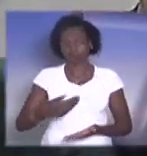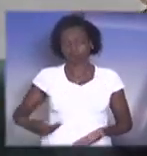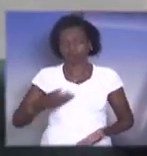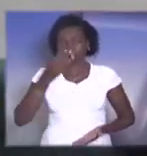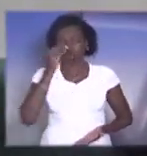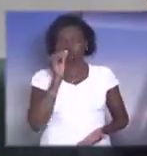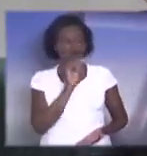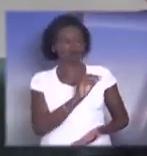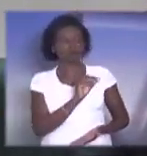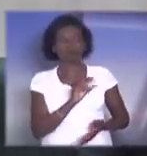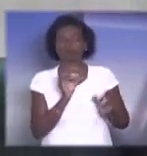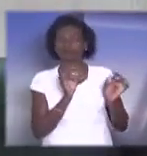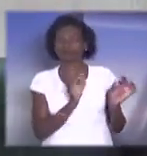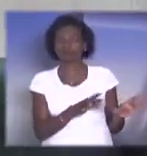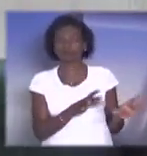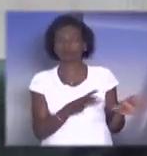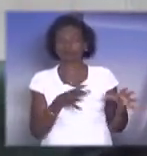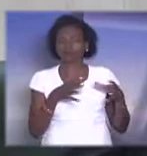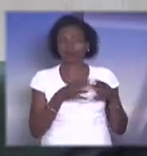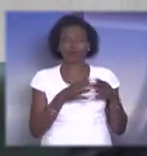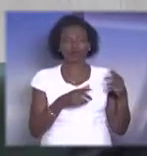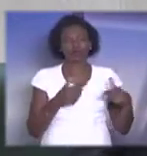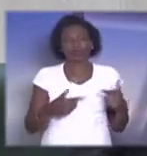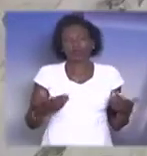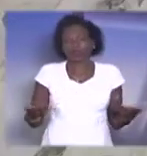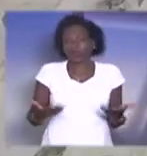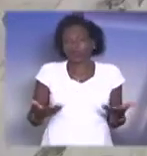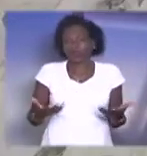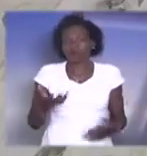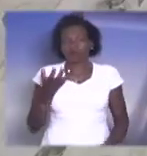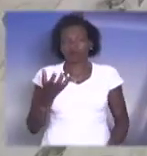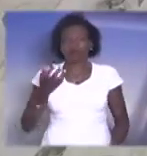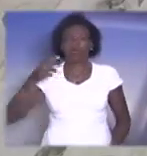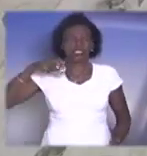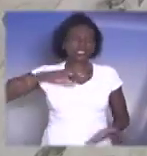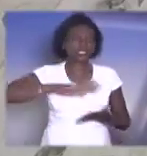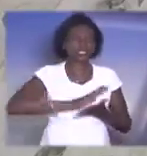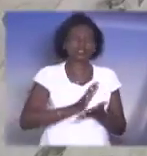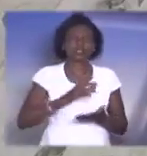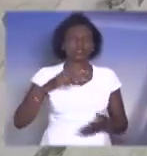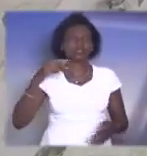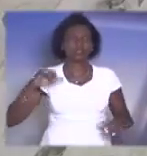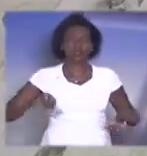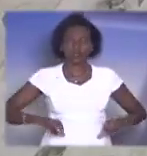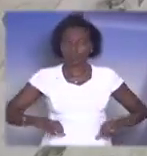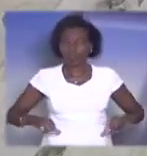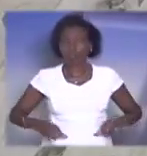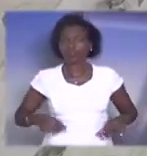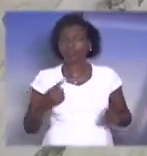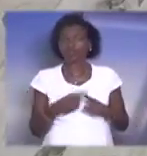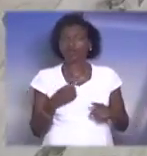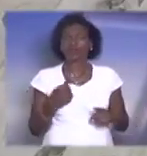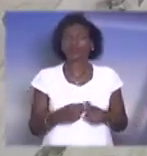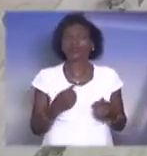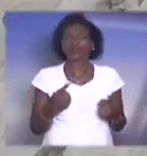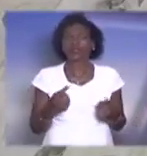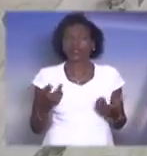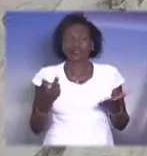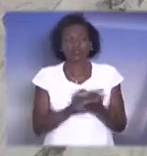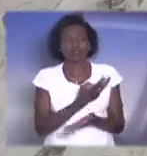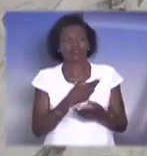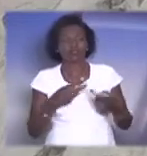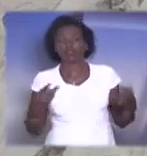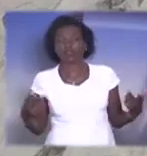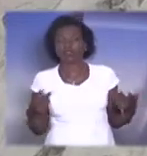funcionalismo e querem agora punir o funcionalismo devido aos erros, aos excessos cometidos por